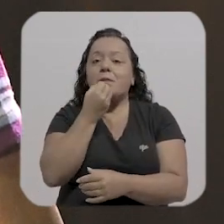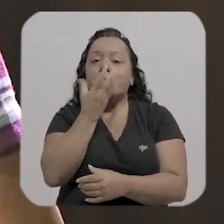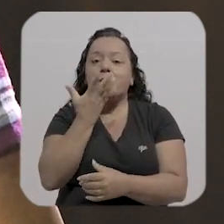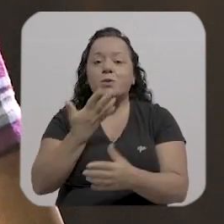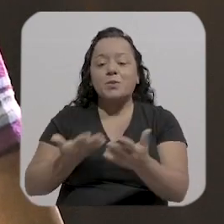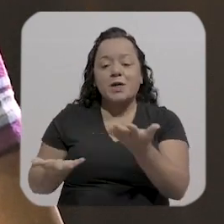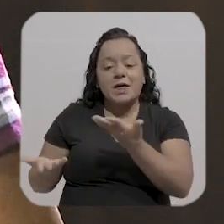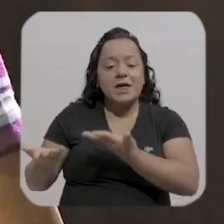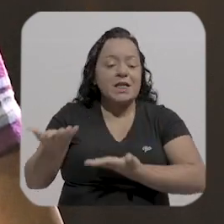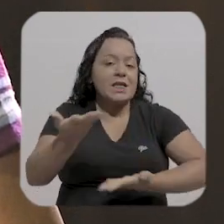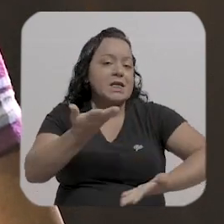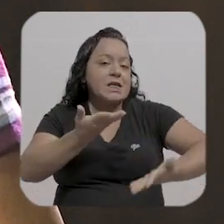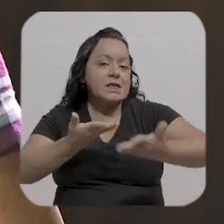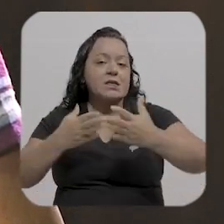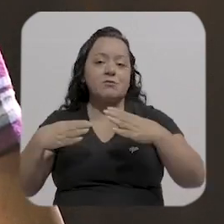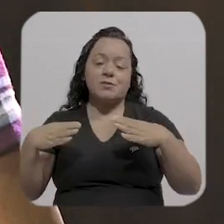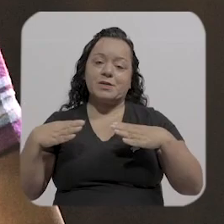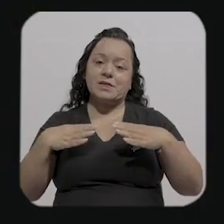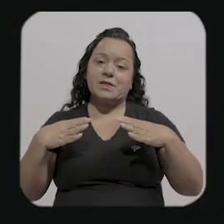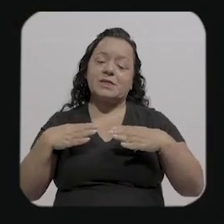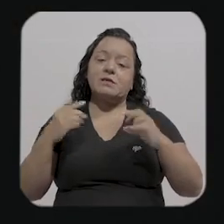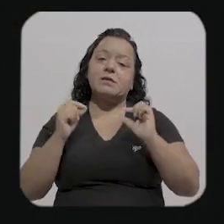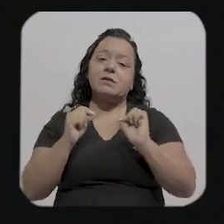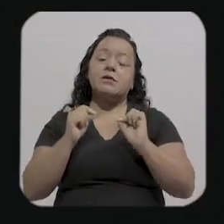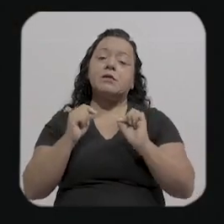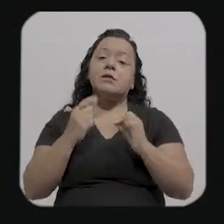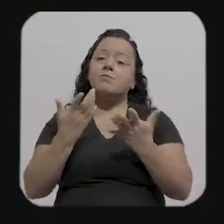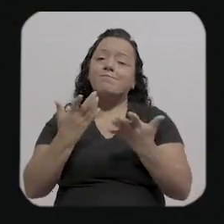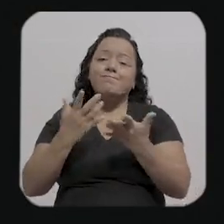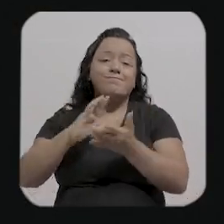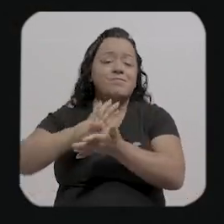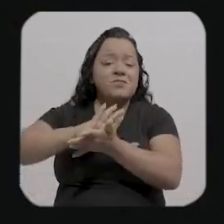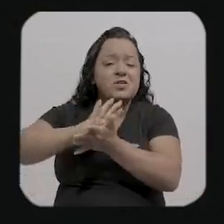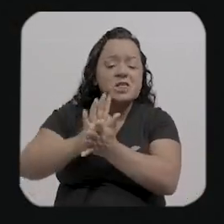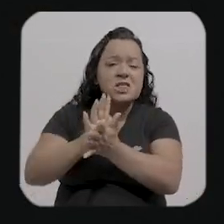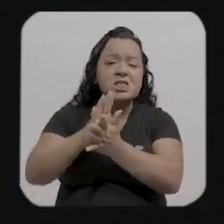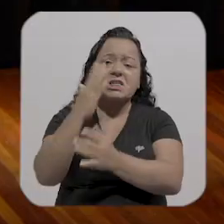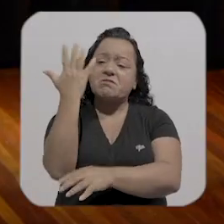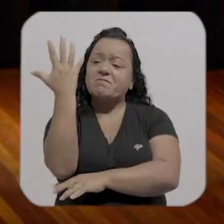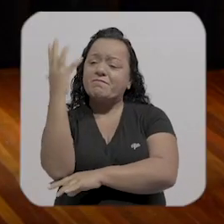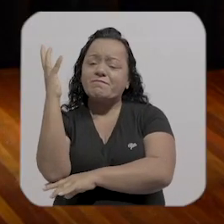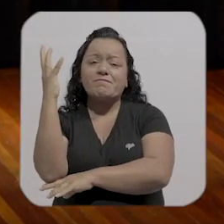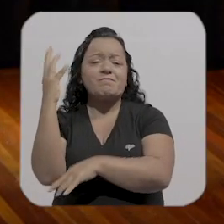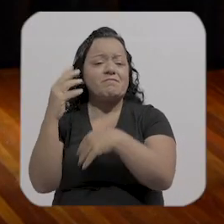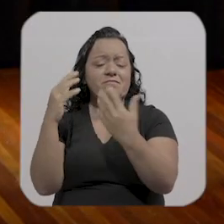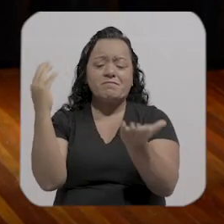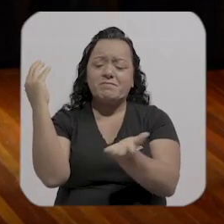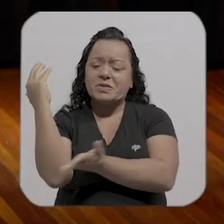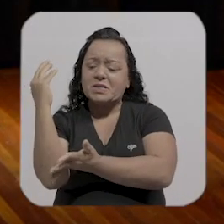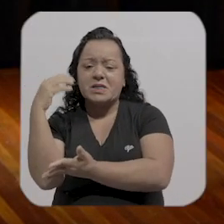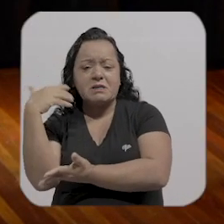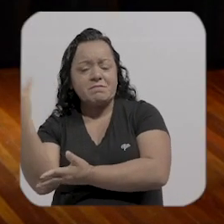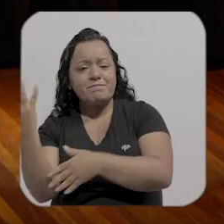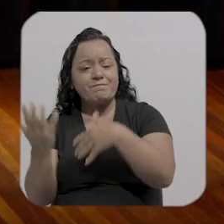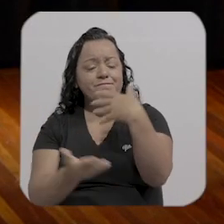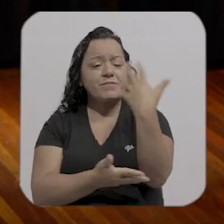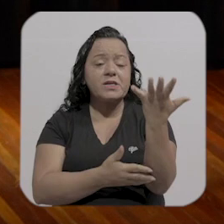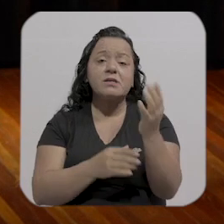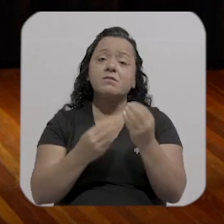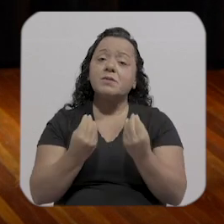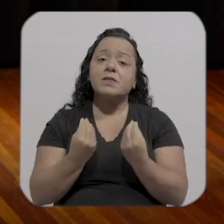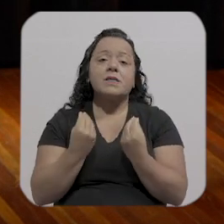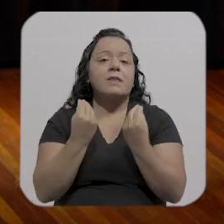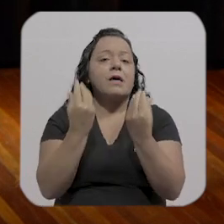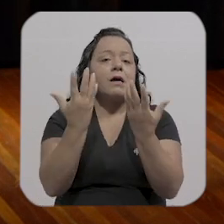você só constrói uma relação com aquilo que você dá amor né se você dá amor pra cidade a cidade